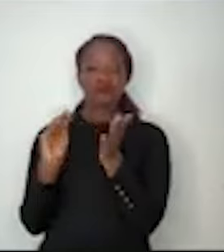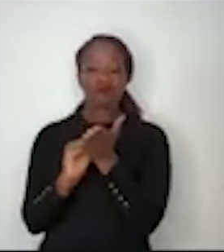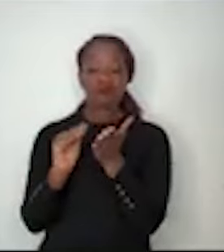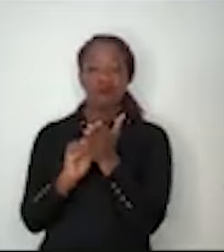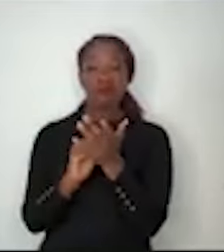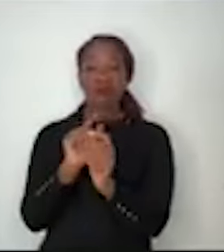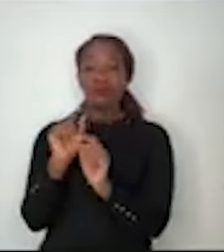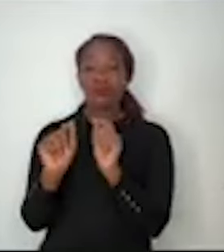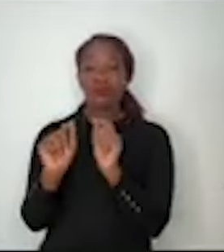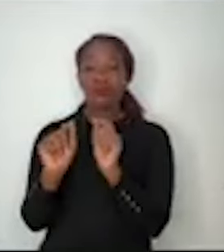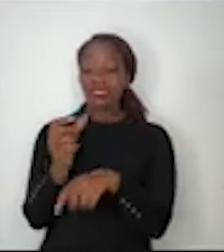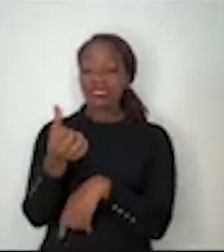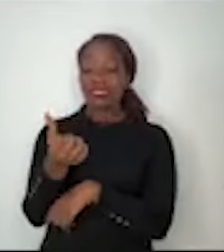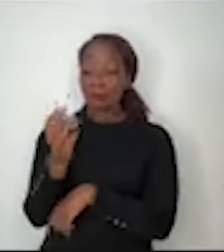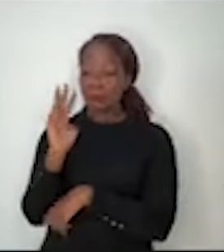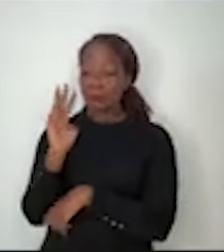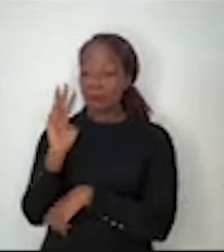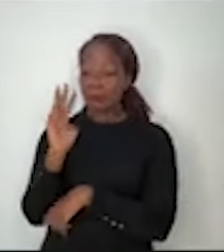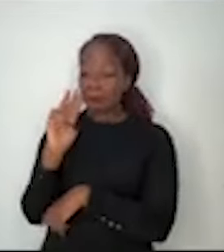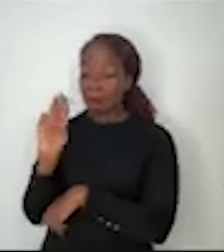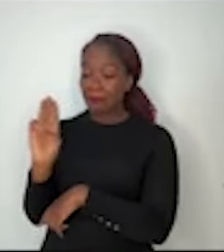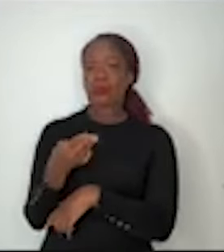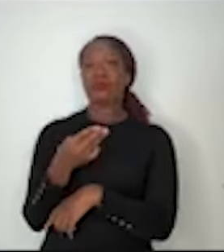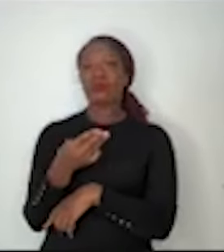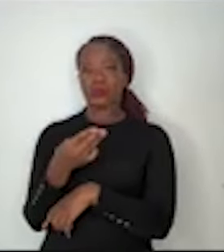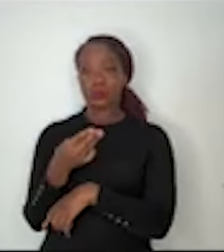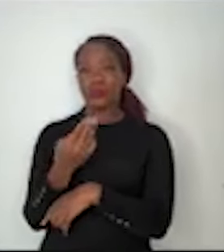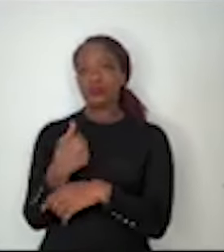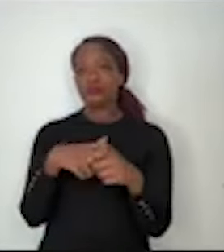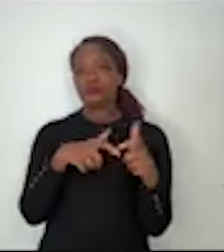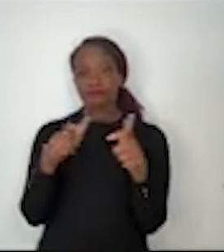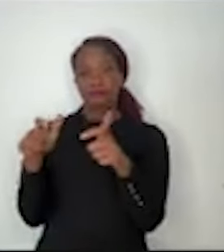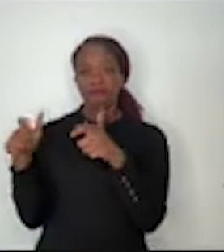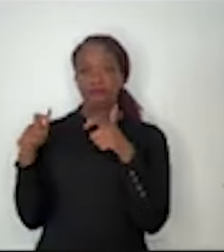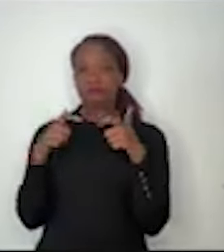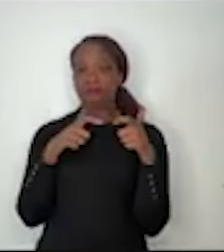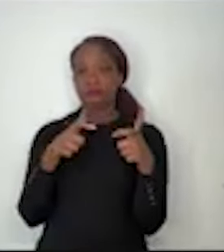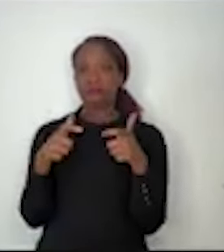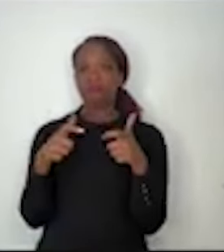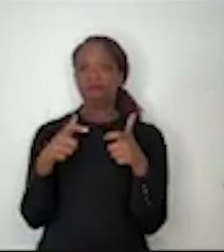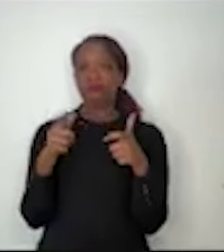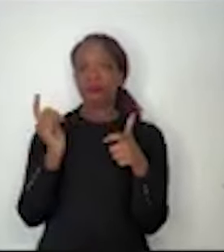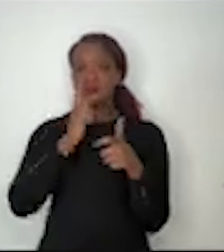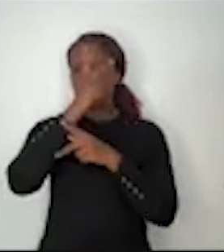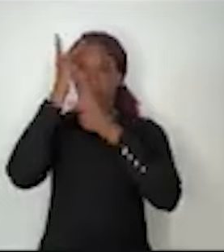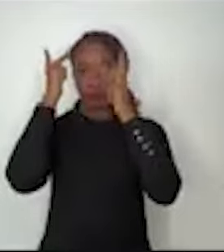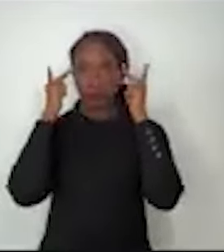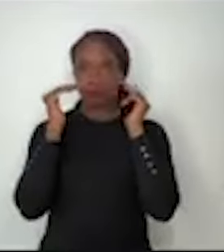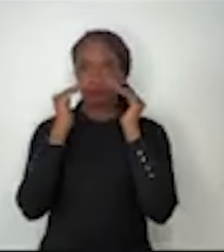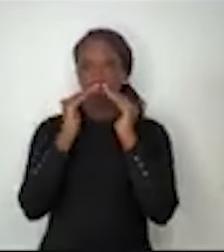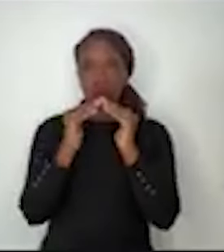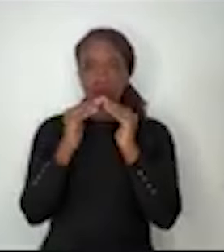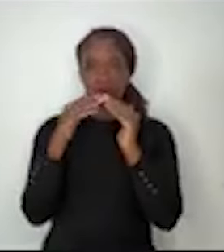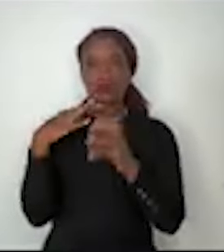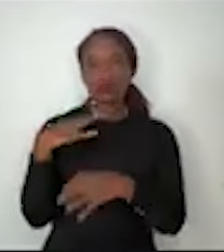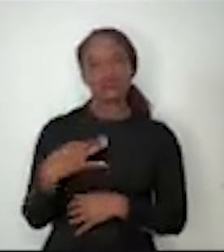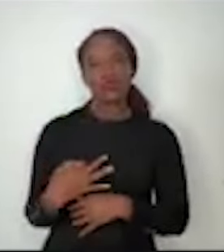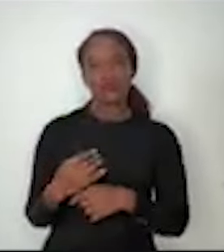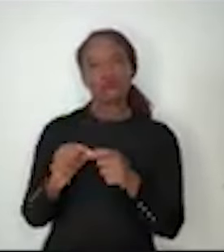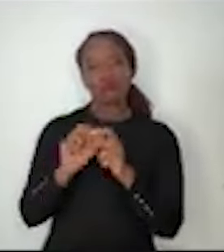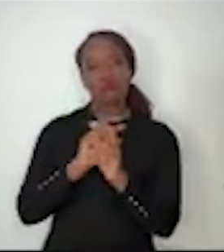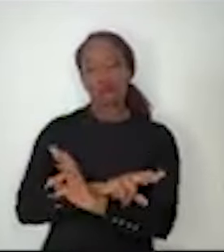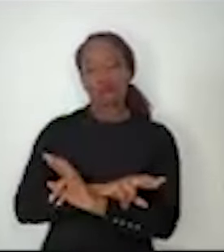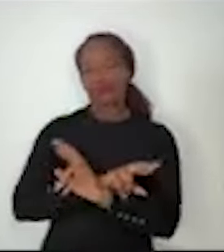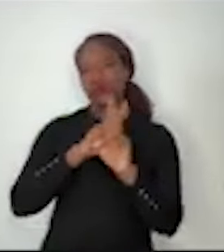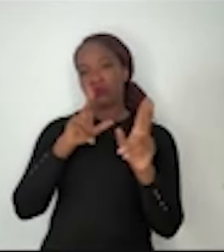6 milhões de unidades habitacionais e fazer com que as pessoas morem dignamente faz muita diferença para o